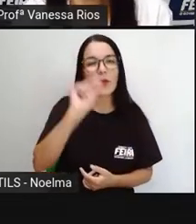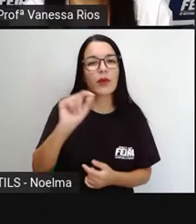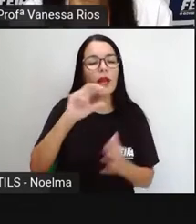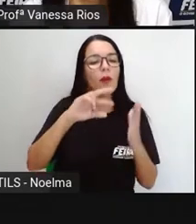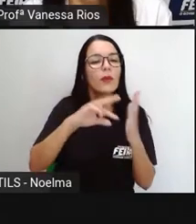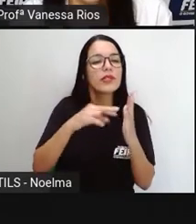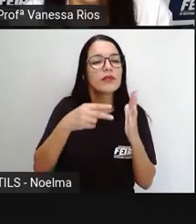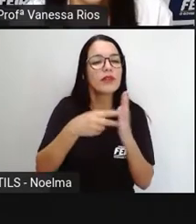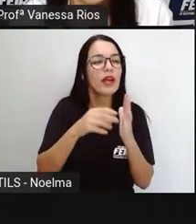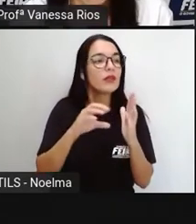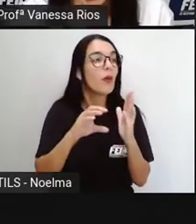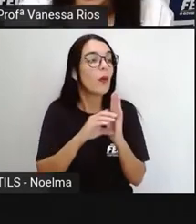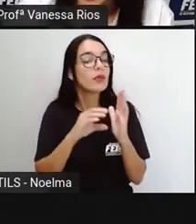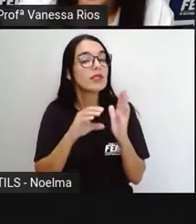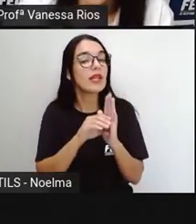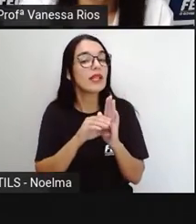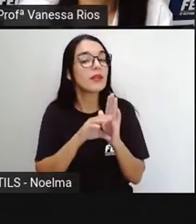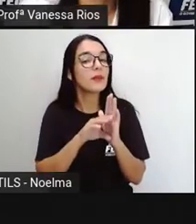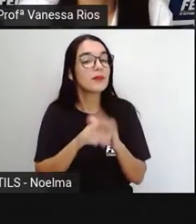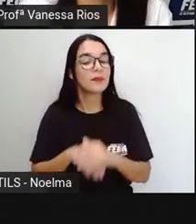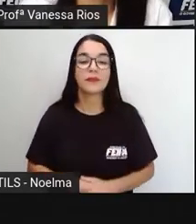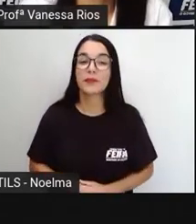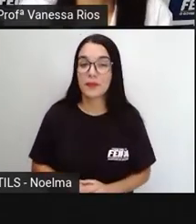relacionados a estas palavras?